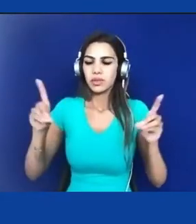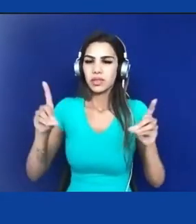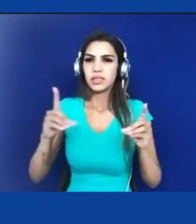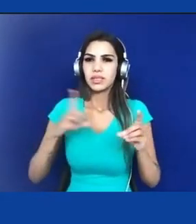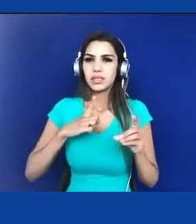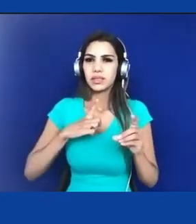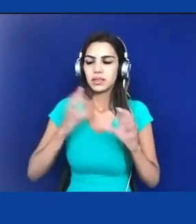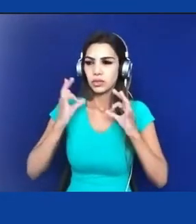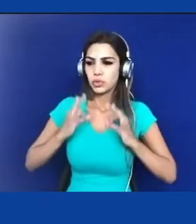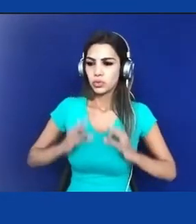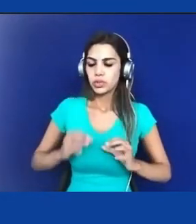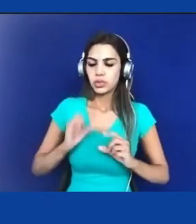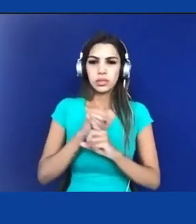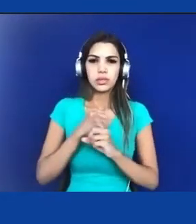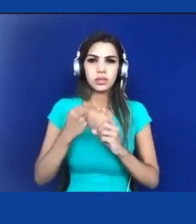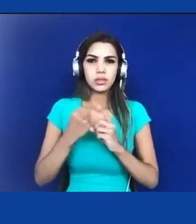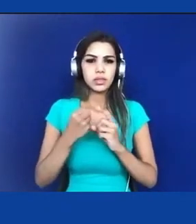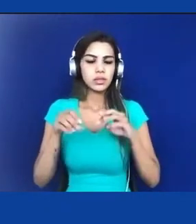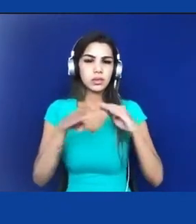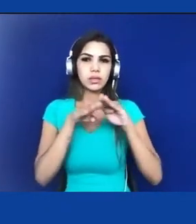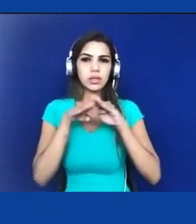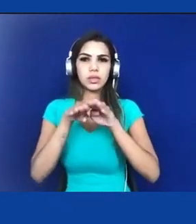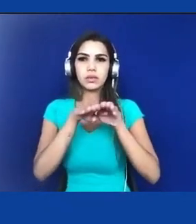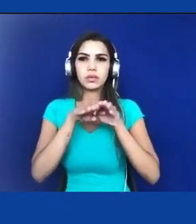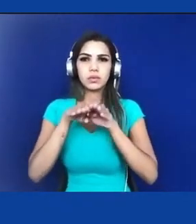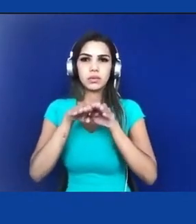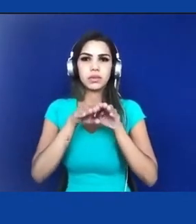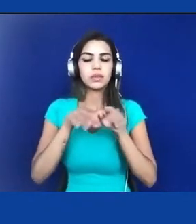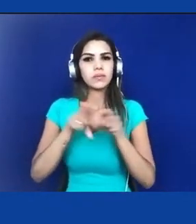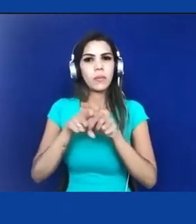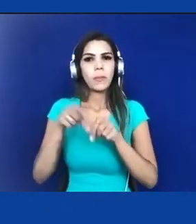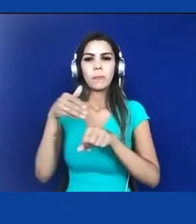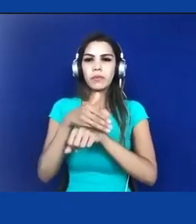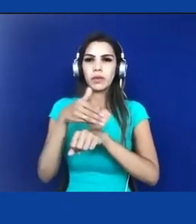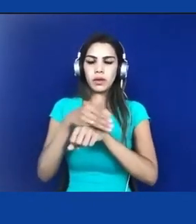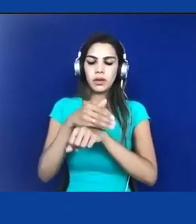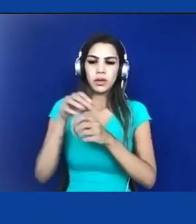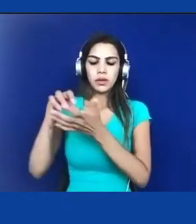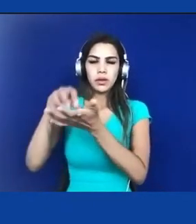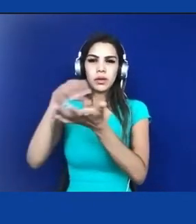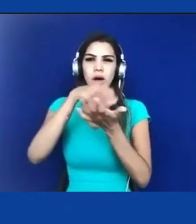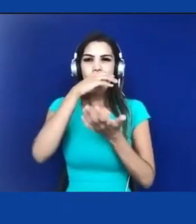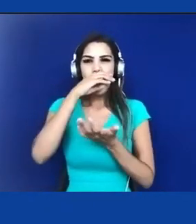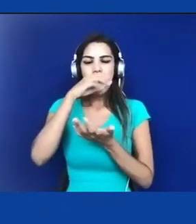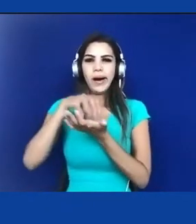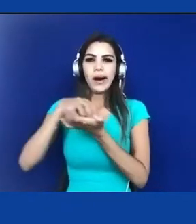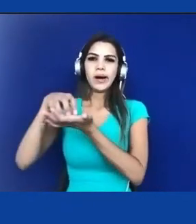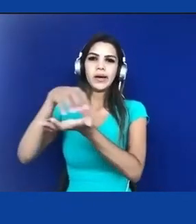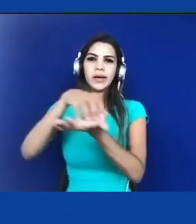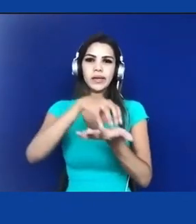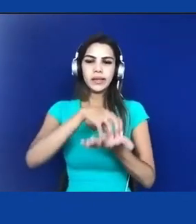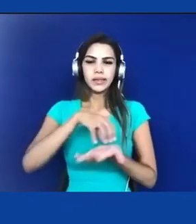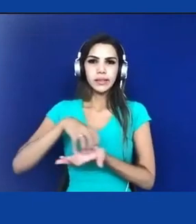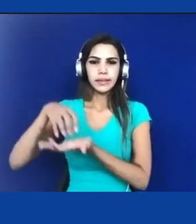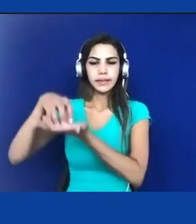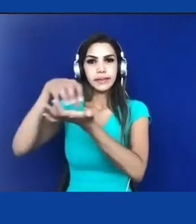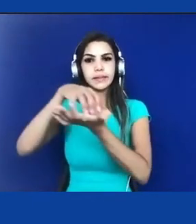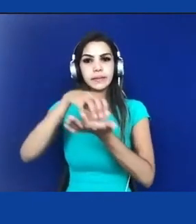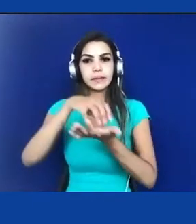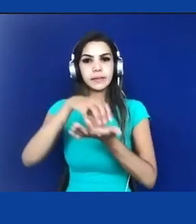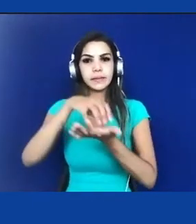e sem participação de segmentos tornados minoritários, ainda que sejam majoritários numericamente,